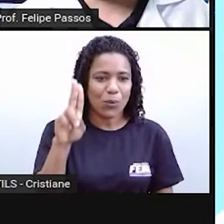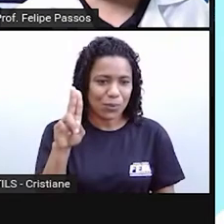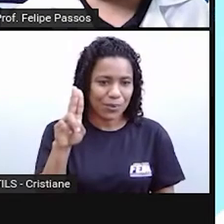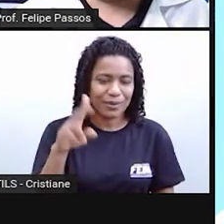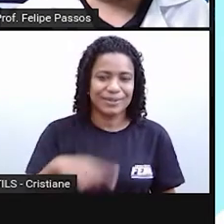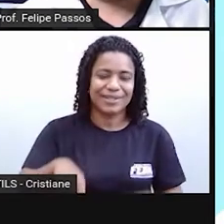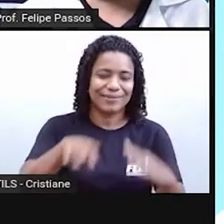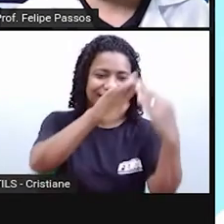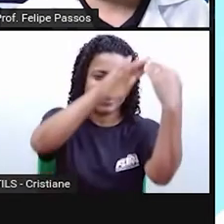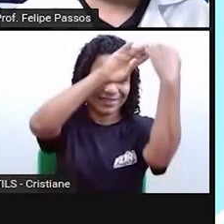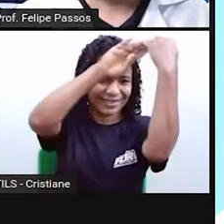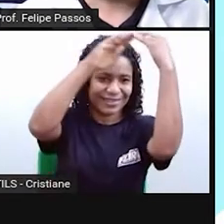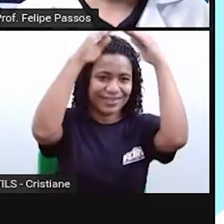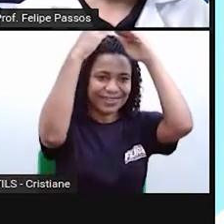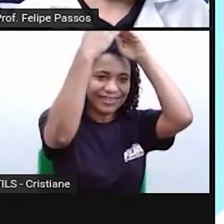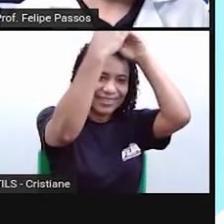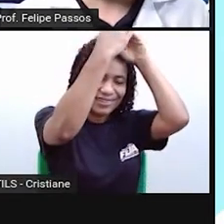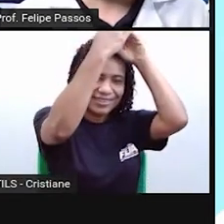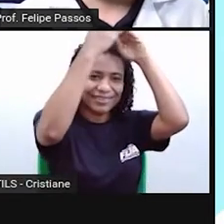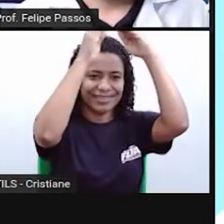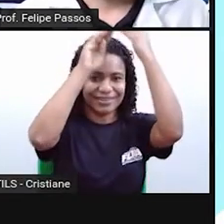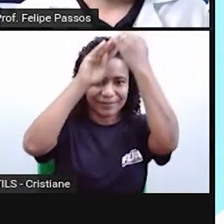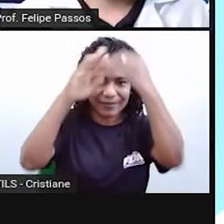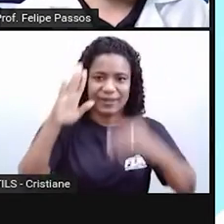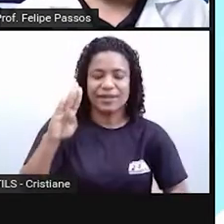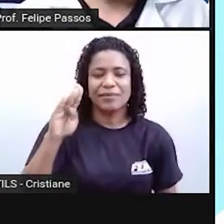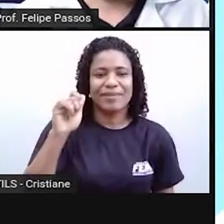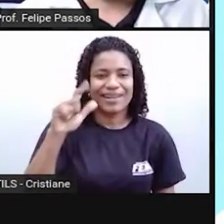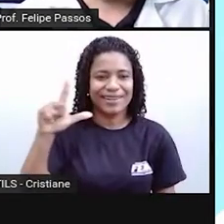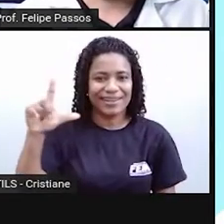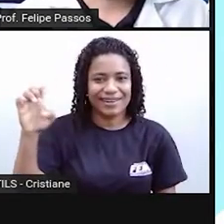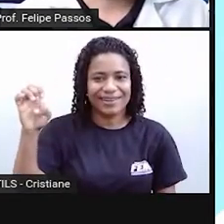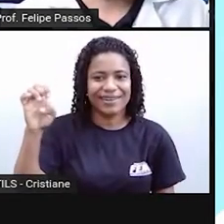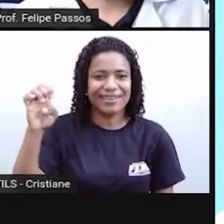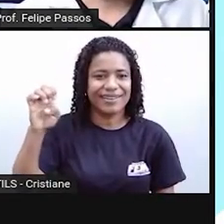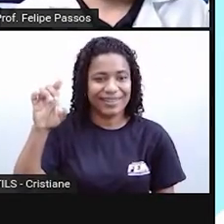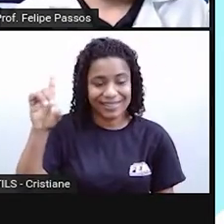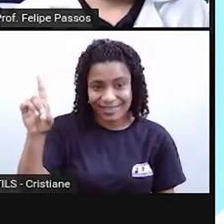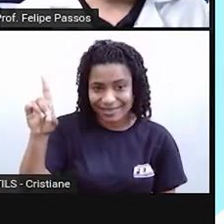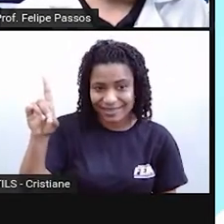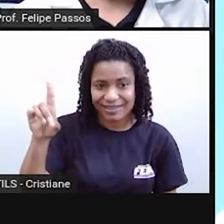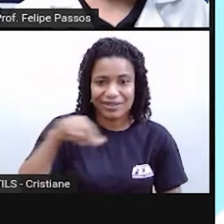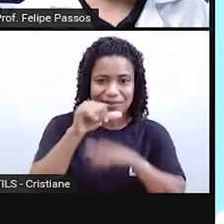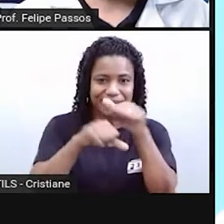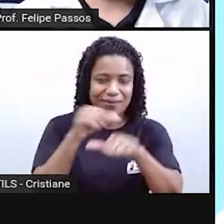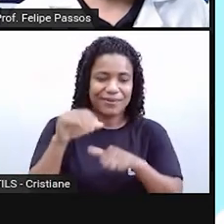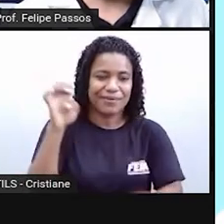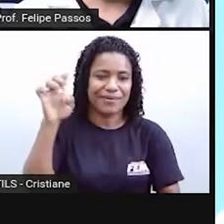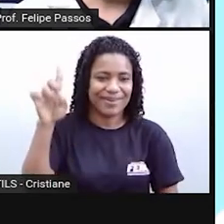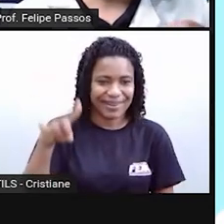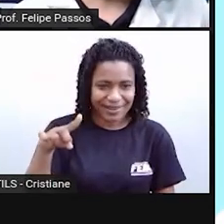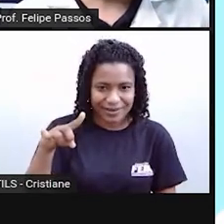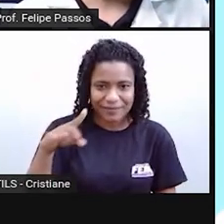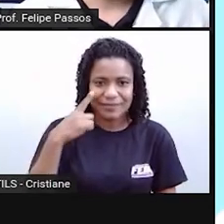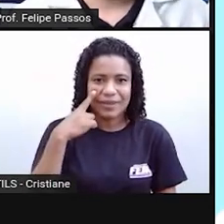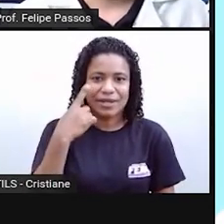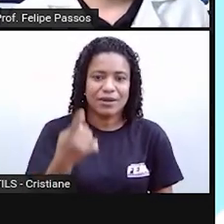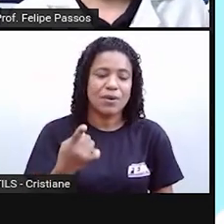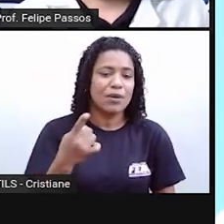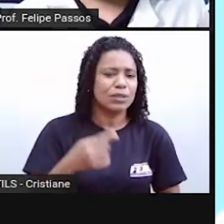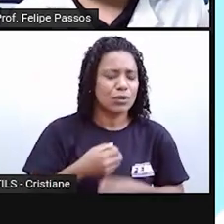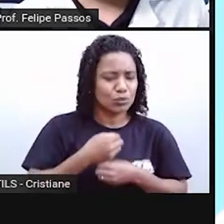seria aqui E e um T no final. A gente tirou o T e botou um acento. Buque, seria bouque,